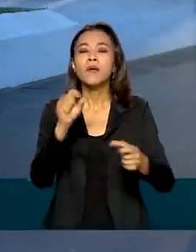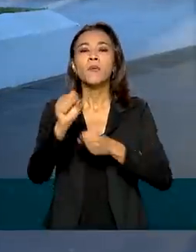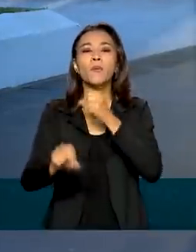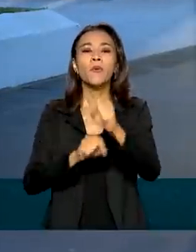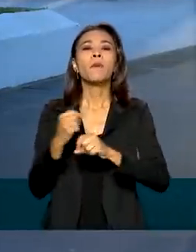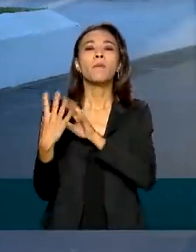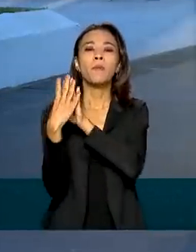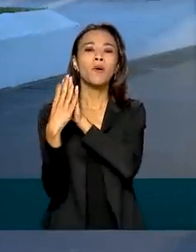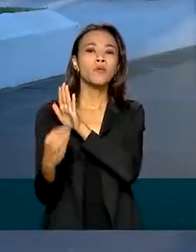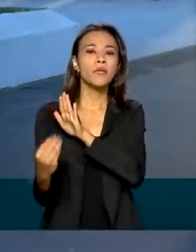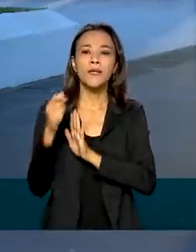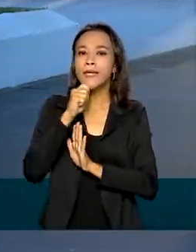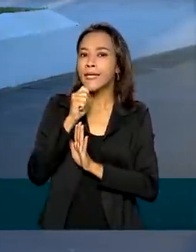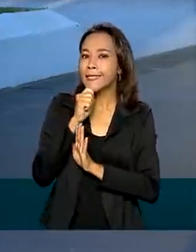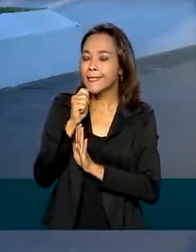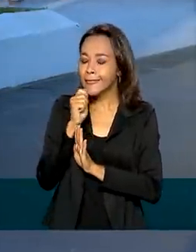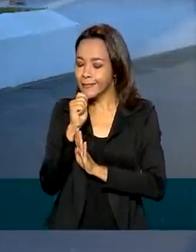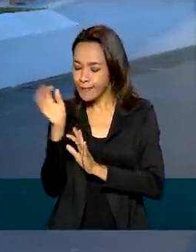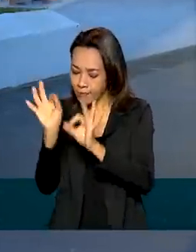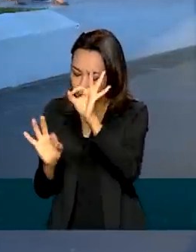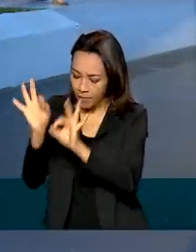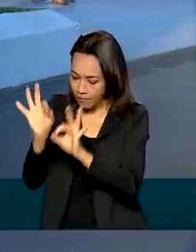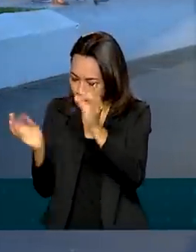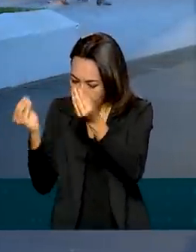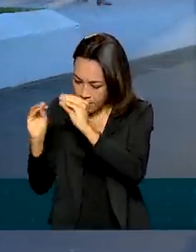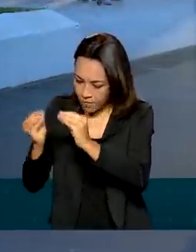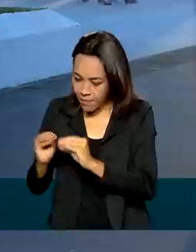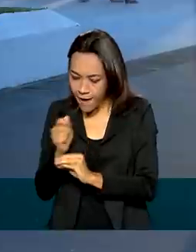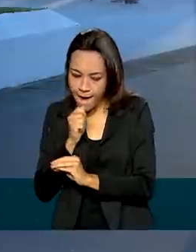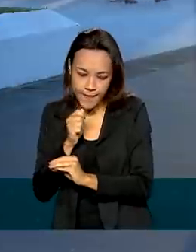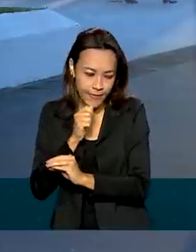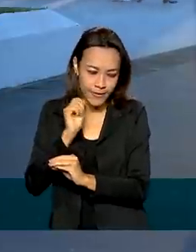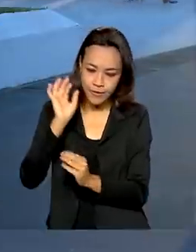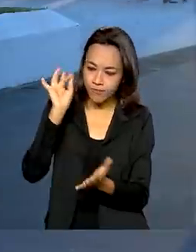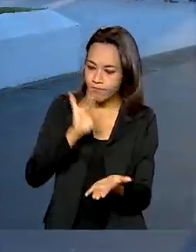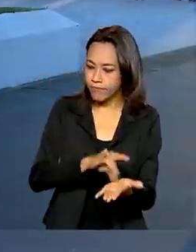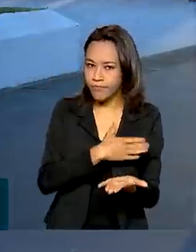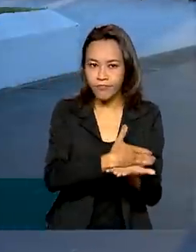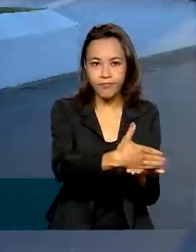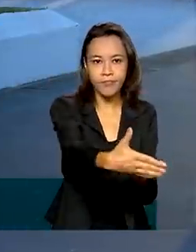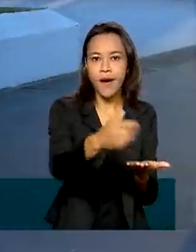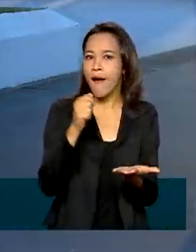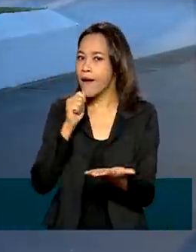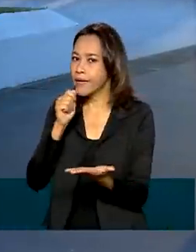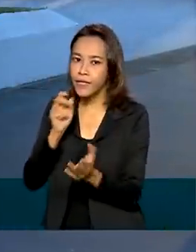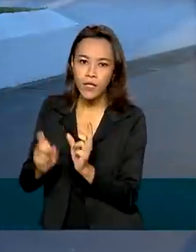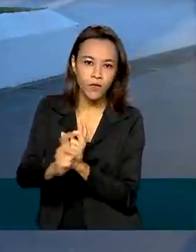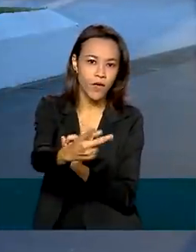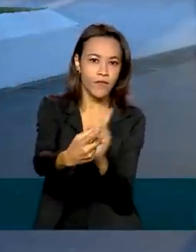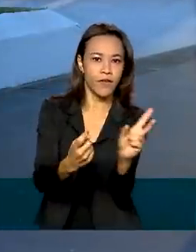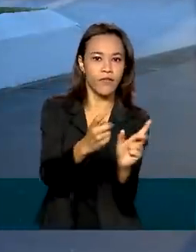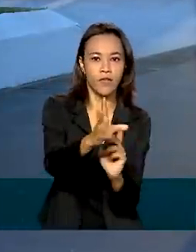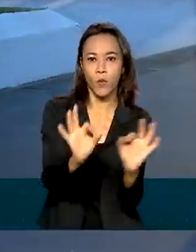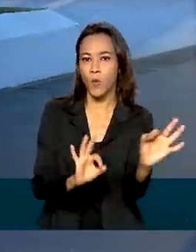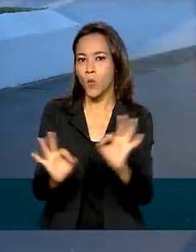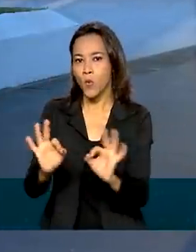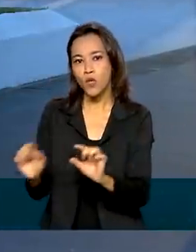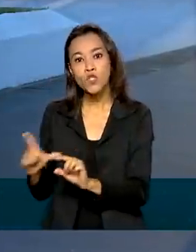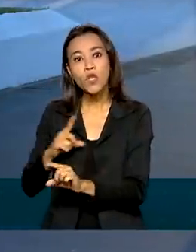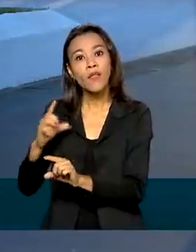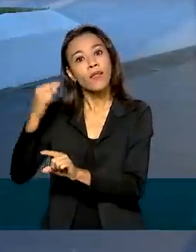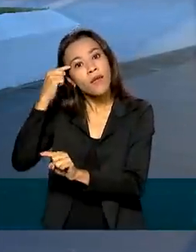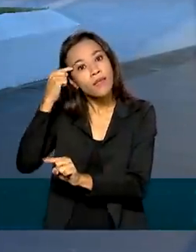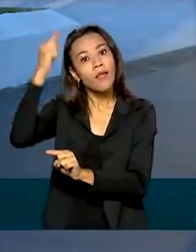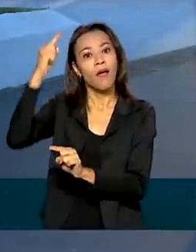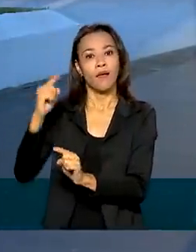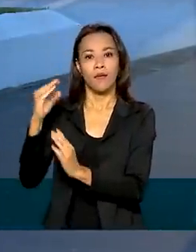não estejam consolidados e que o produto ou serviço ainda não tenha sido comercializado. Para que seja aprovada,